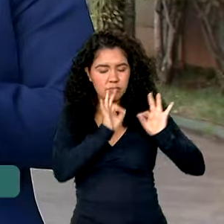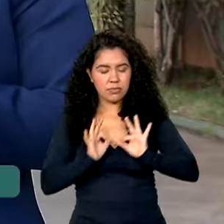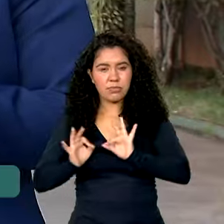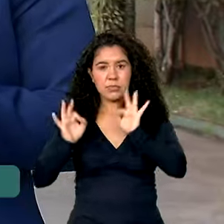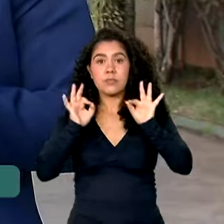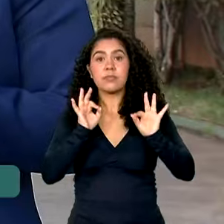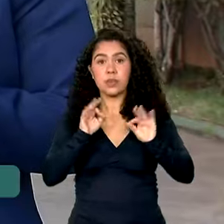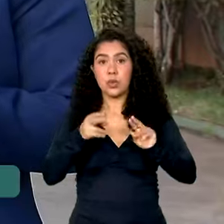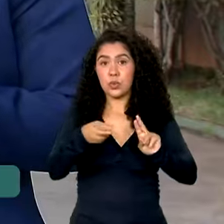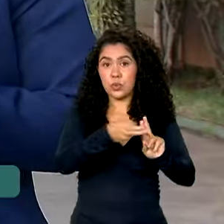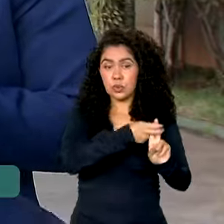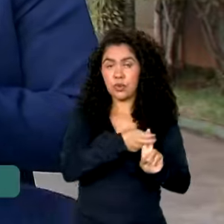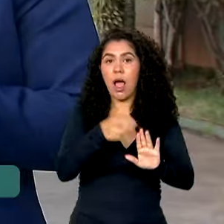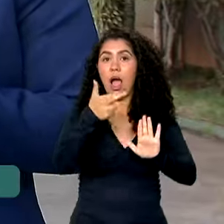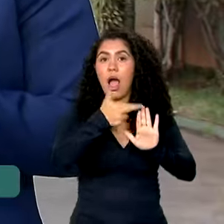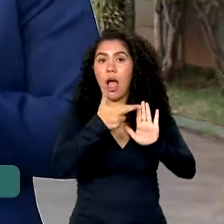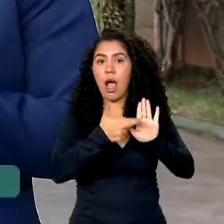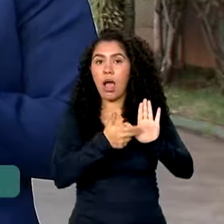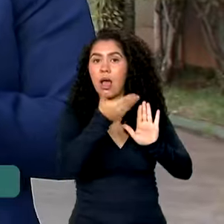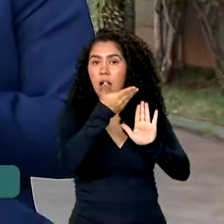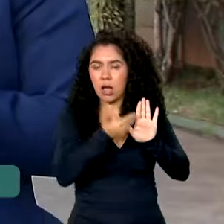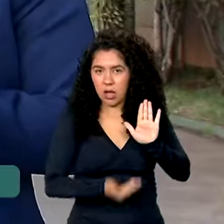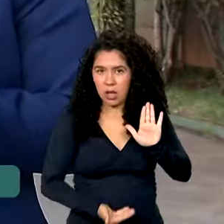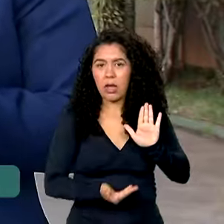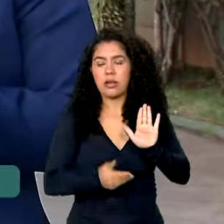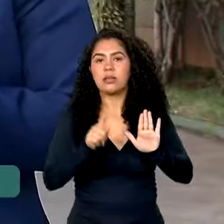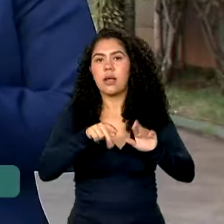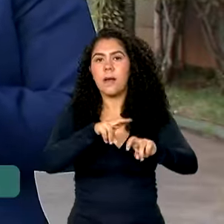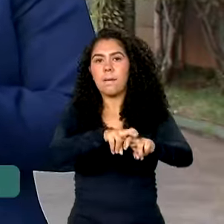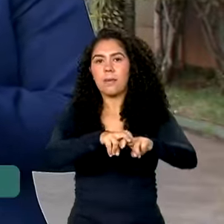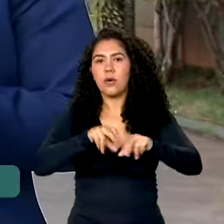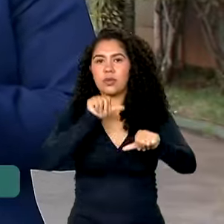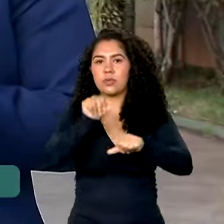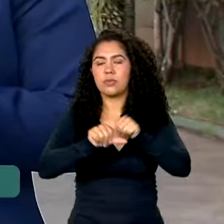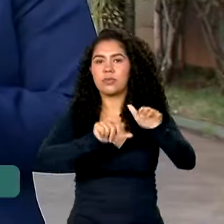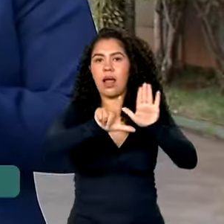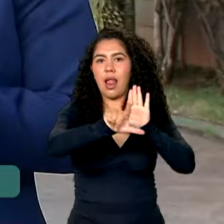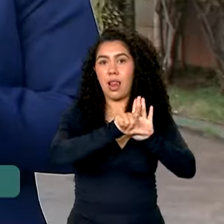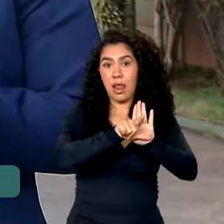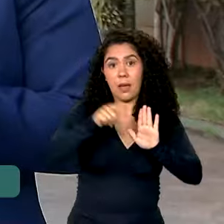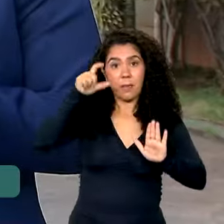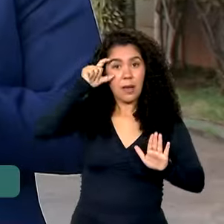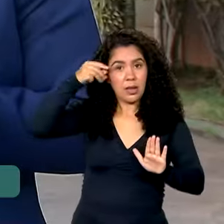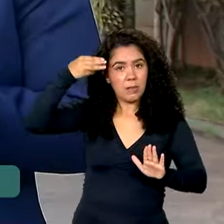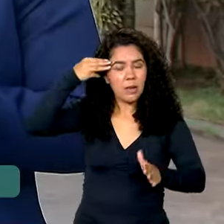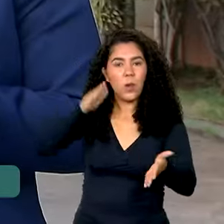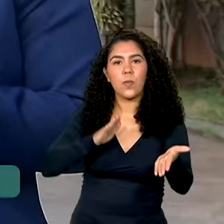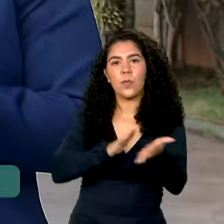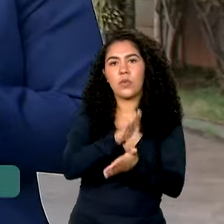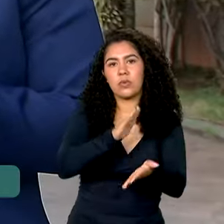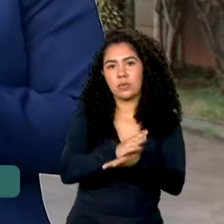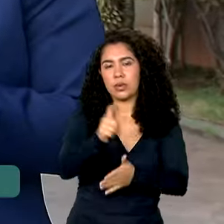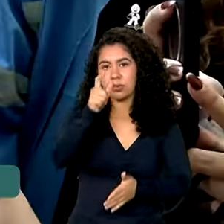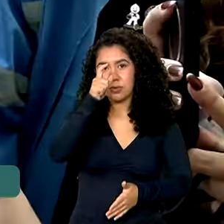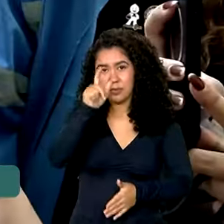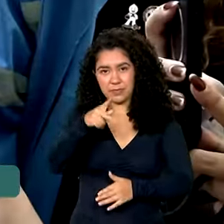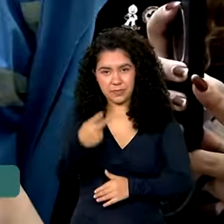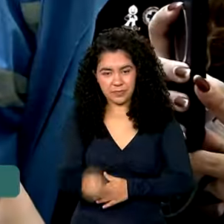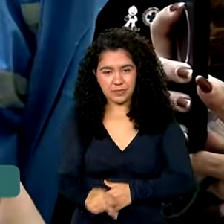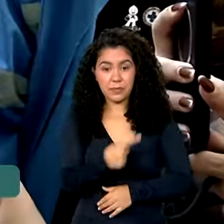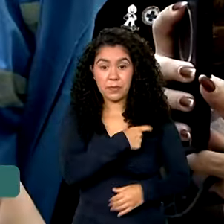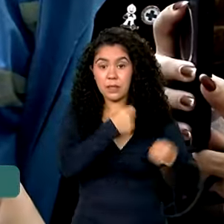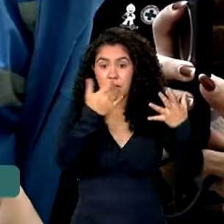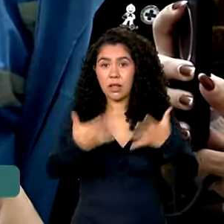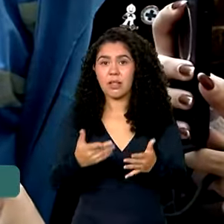SUS. A regra passa a existir a partir de uma alteração da Lei Maria da Penha, que foi publicada no Diário Oficial da União. É um